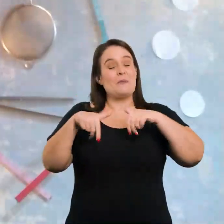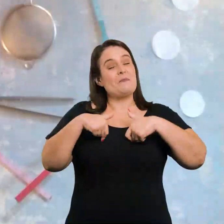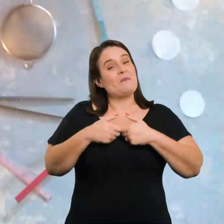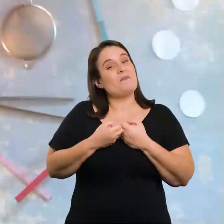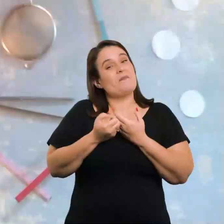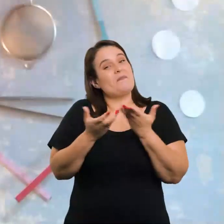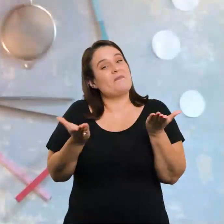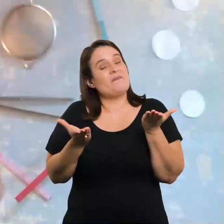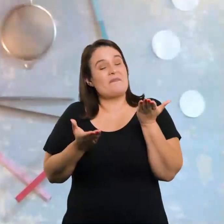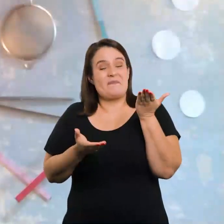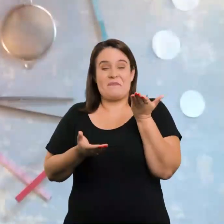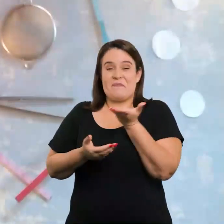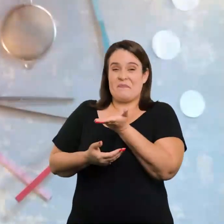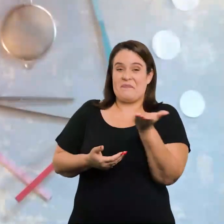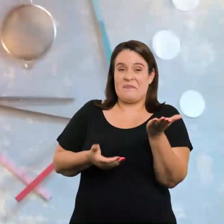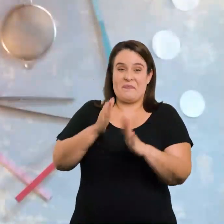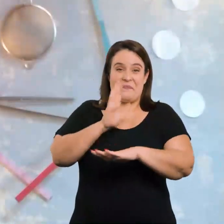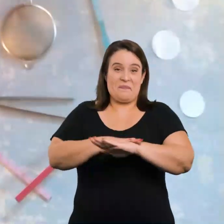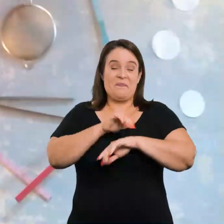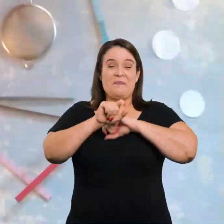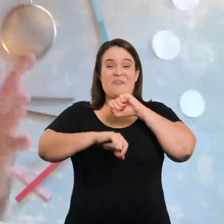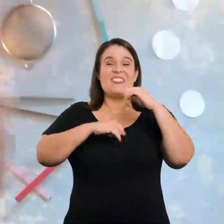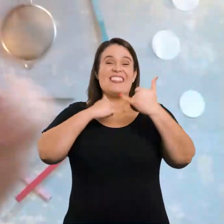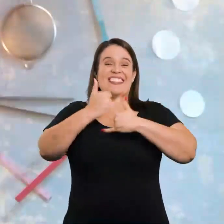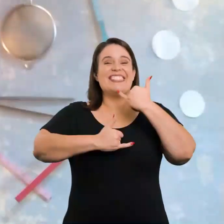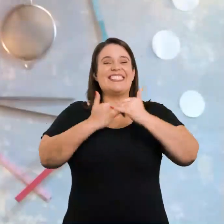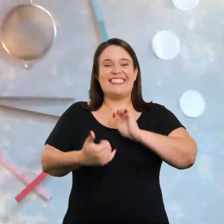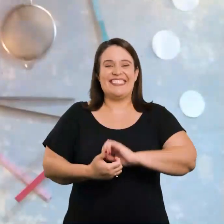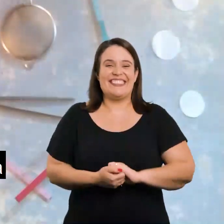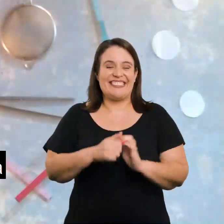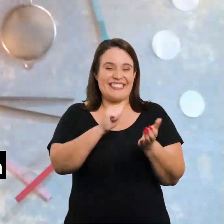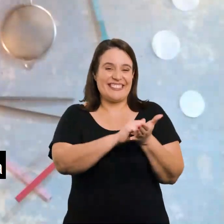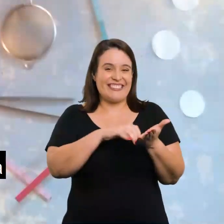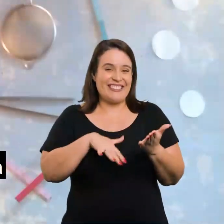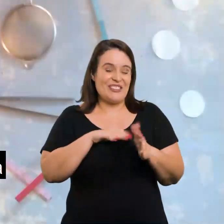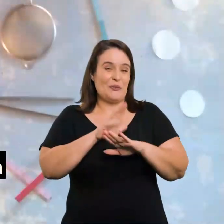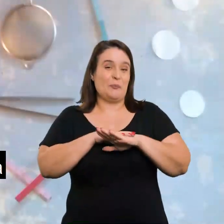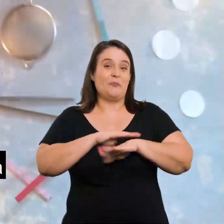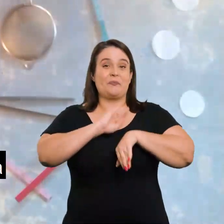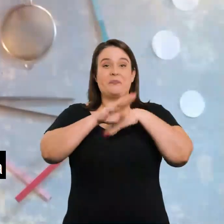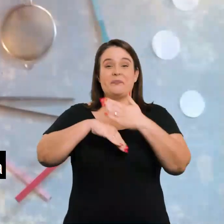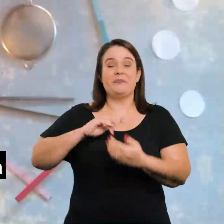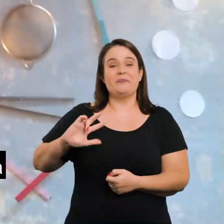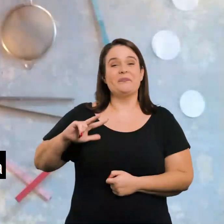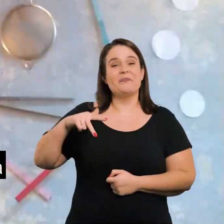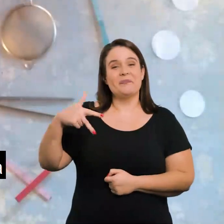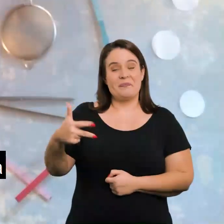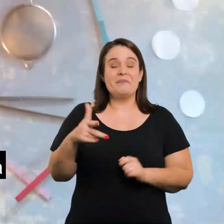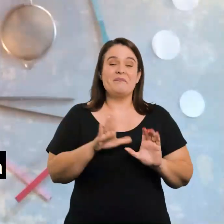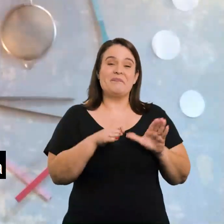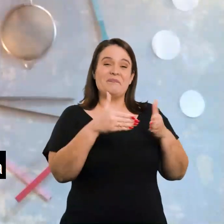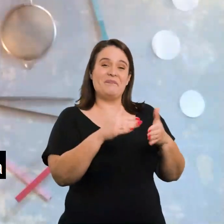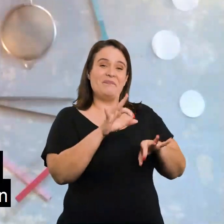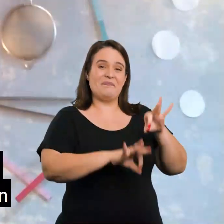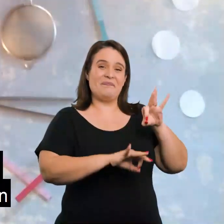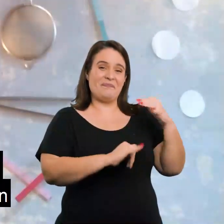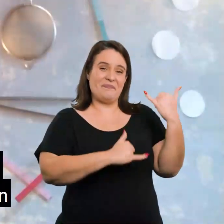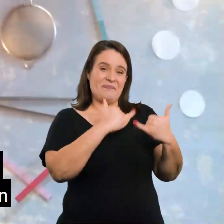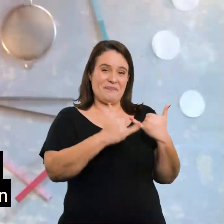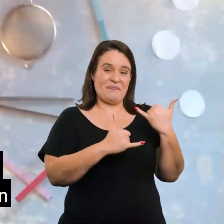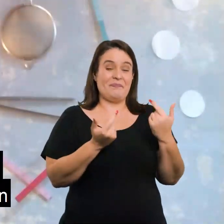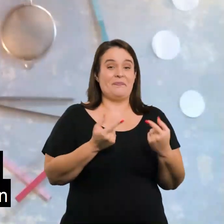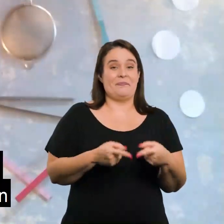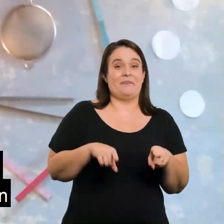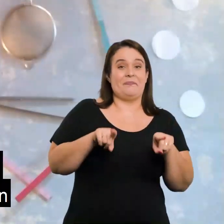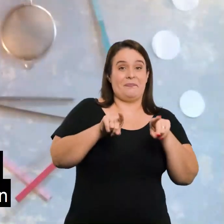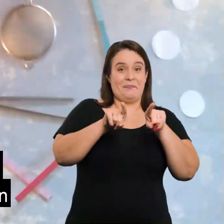Tudo isso para dizer que esse momento é de brincar. Essa é uma atividade desenvolvida pela Mais Diferenças para o Projeto